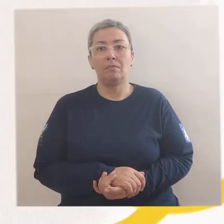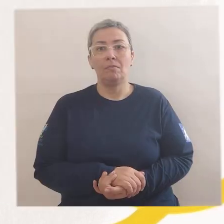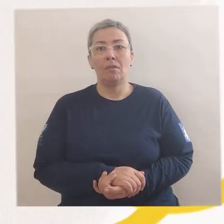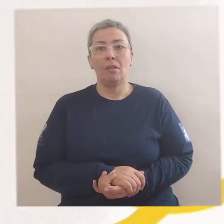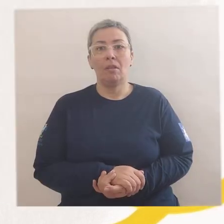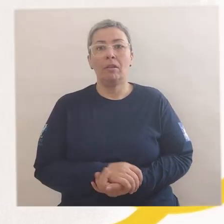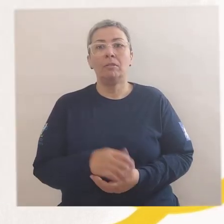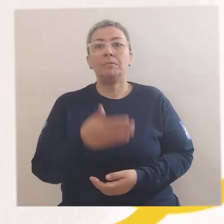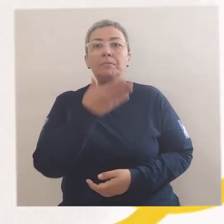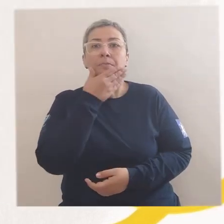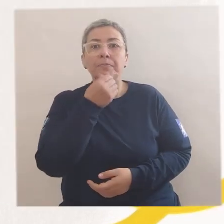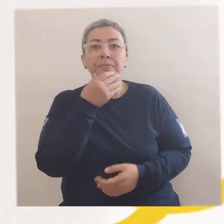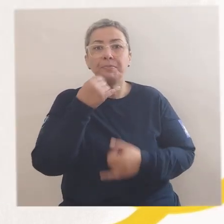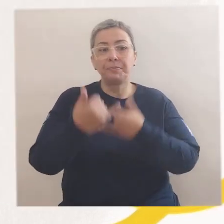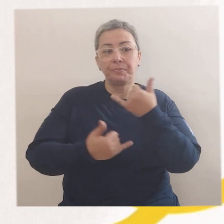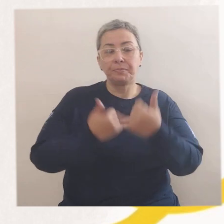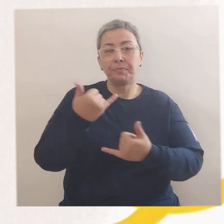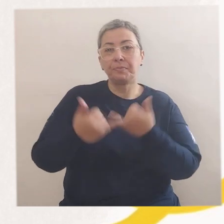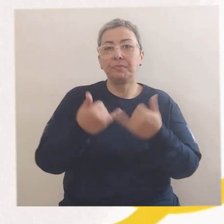Meninos brancos,